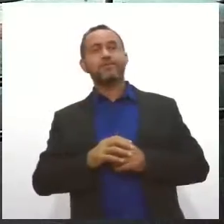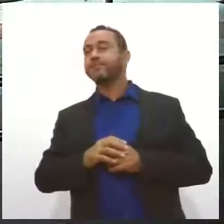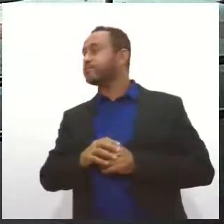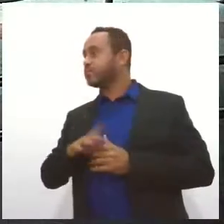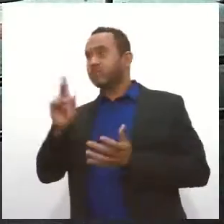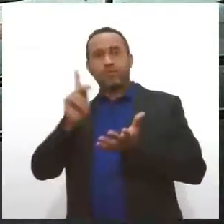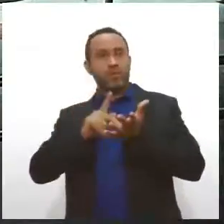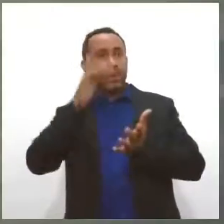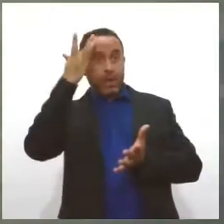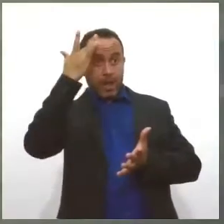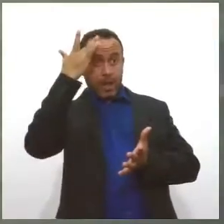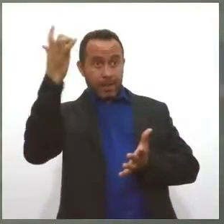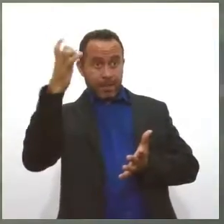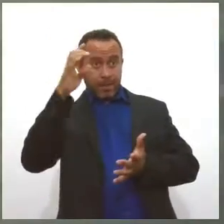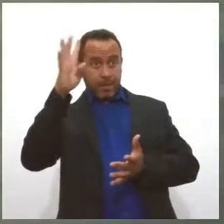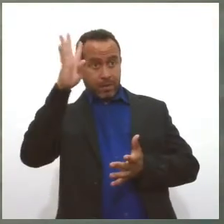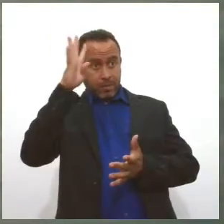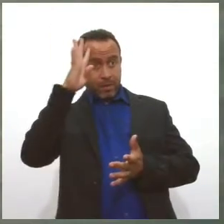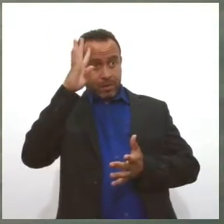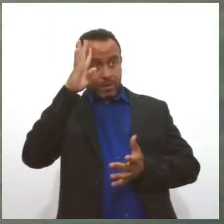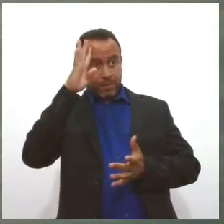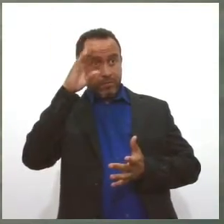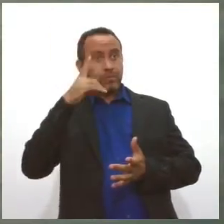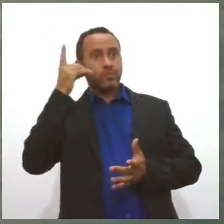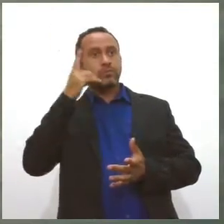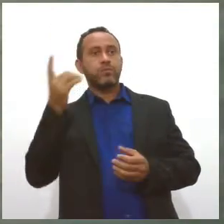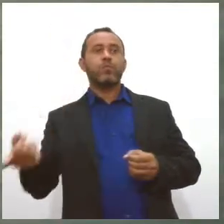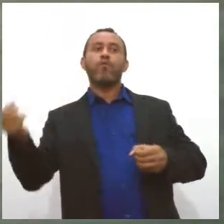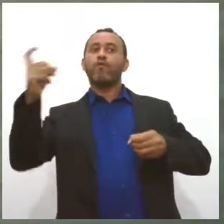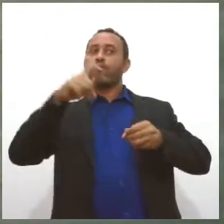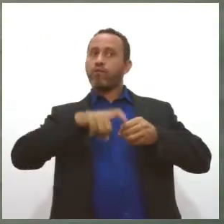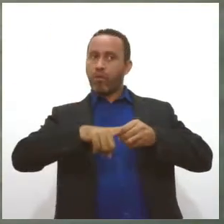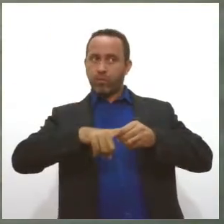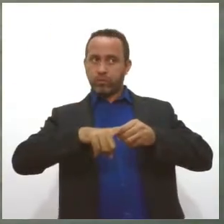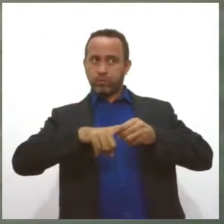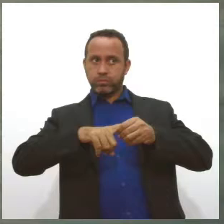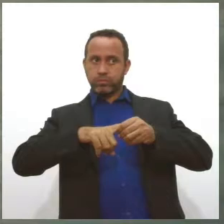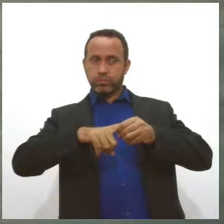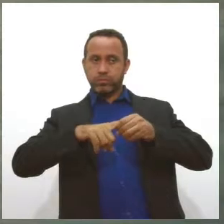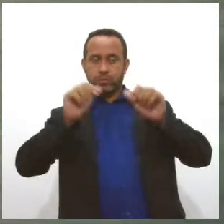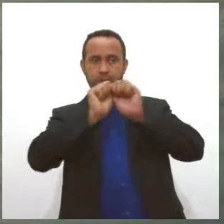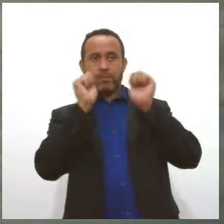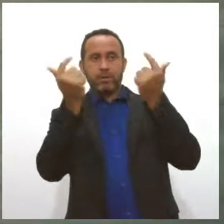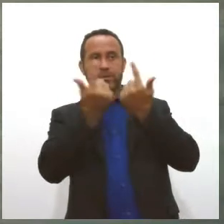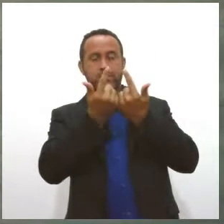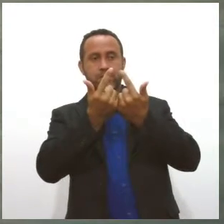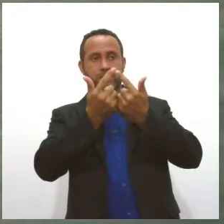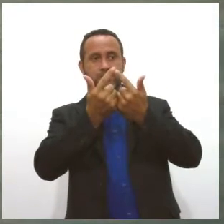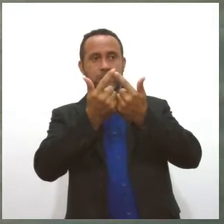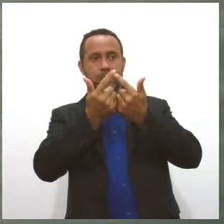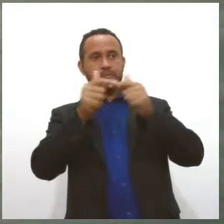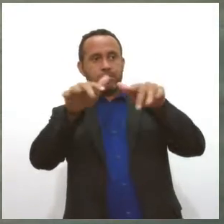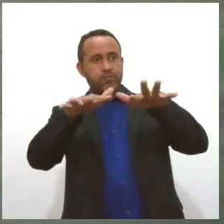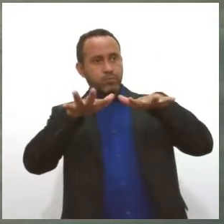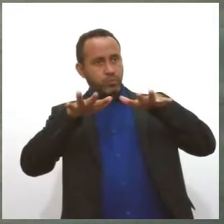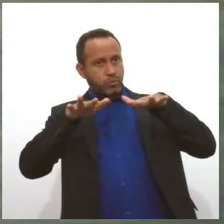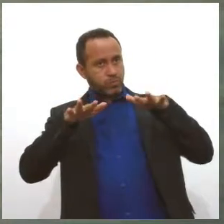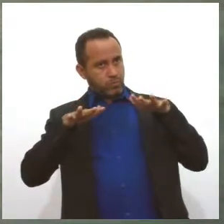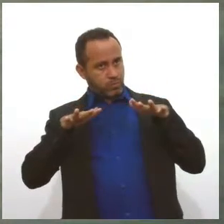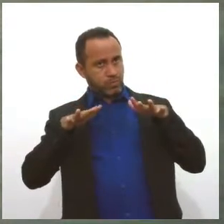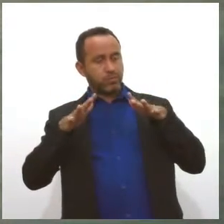amanhã, quarta-feira, os deputados retomam aí as suas atividades na Casa Legislativa, vão realizar mais uma sessão